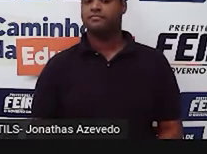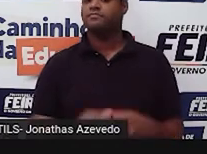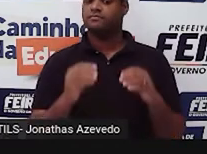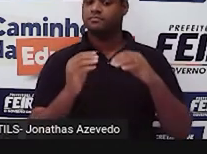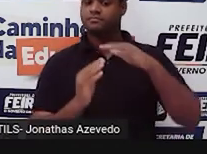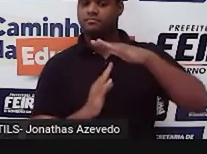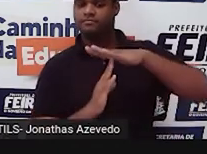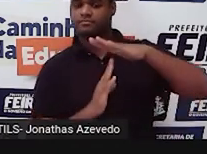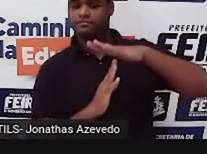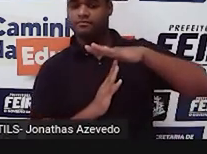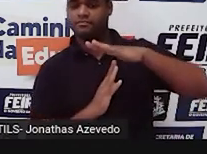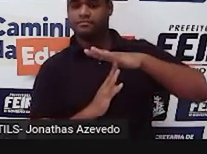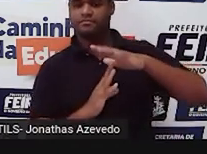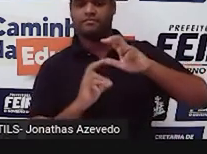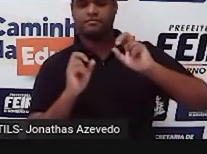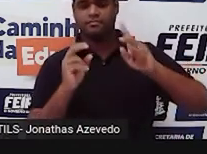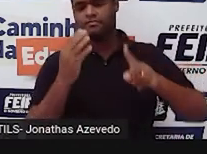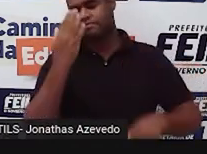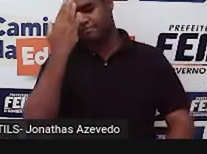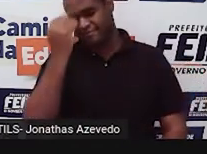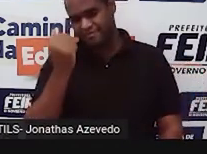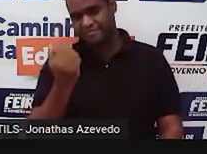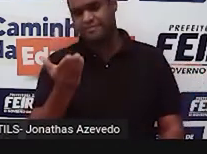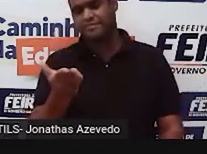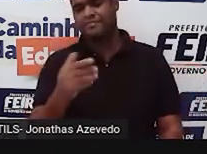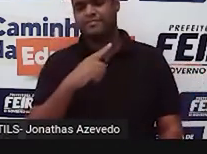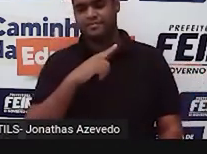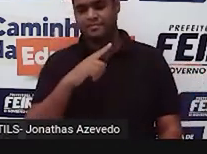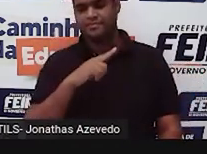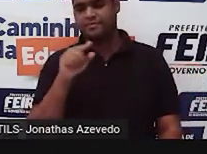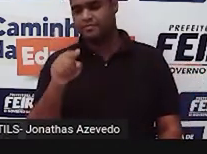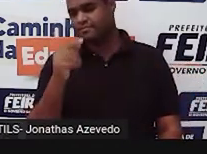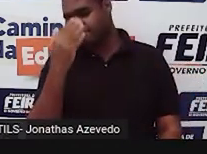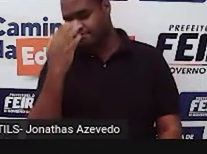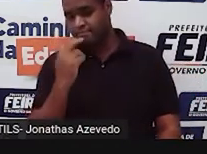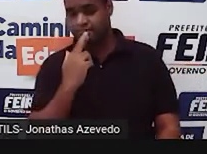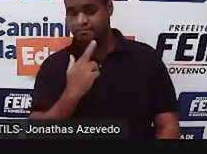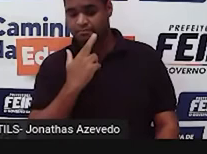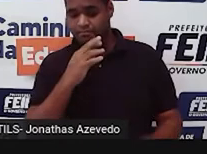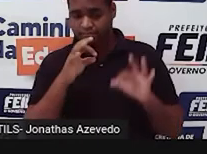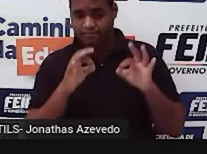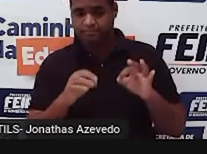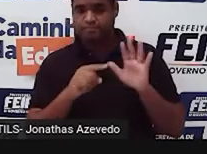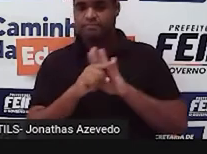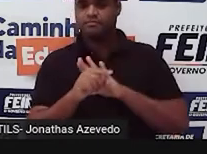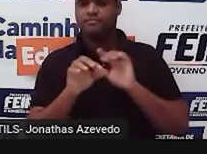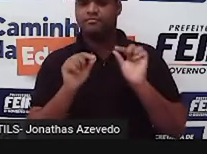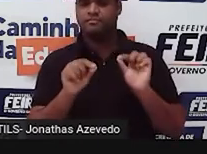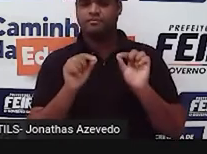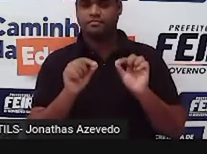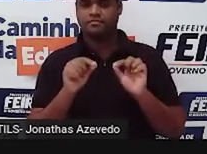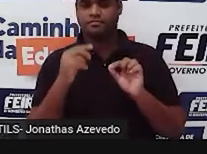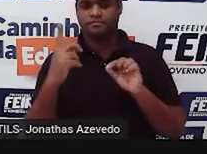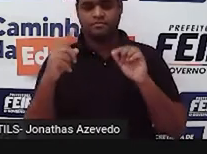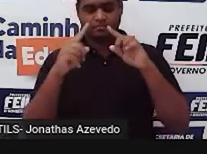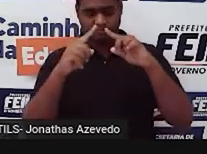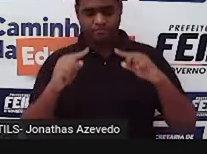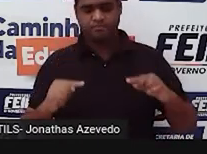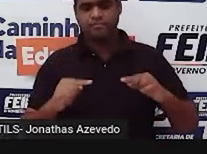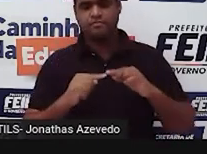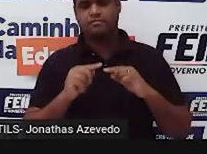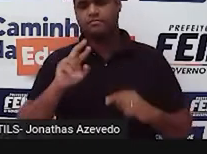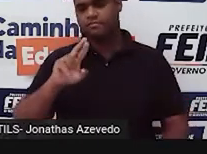Tempo. E eu sei que você disse que a pergunta correta é o que é um triângulo